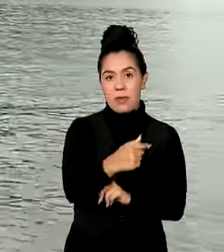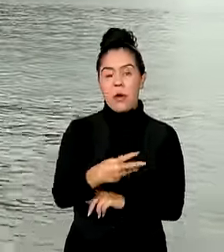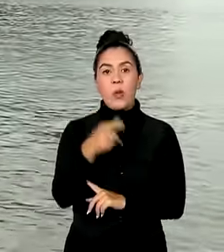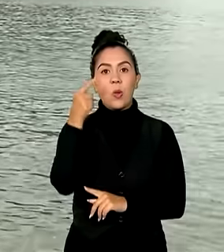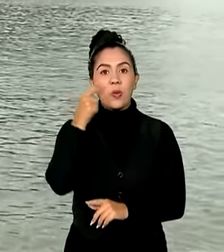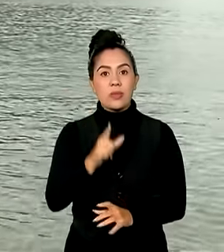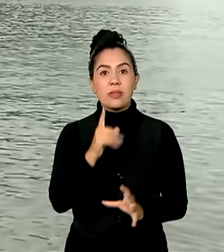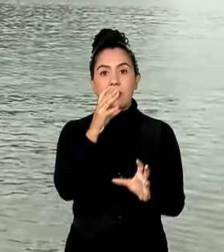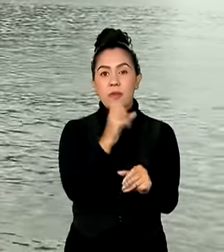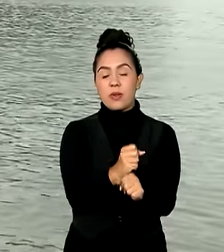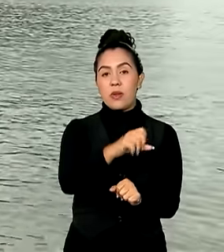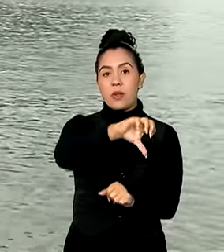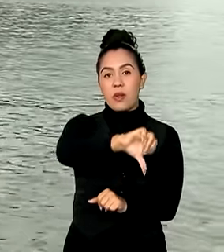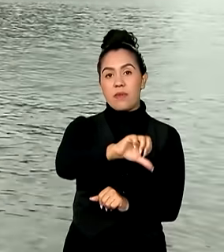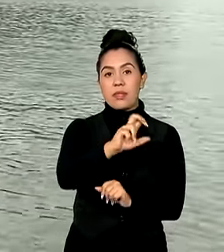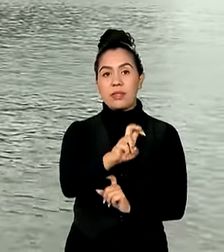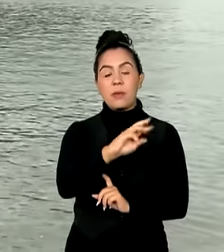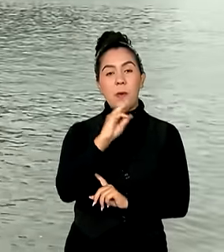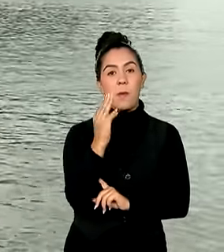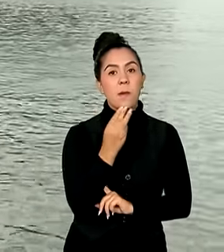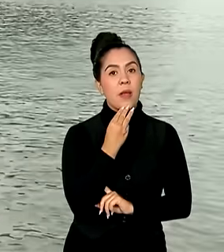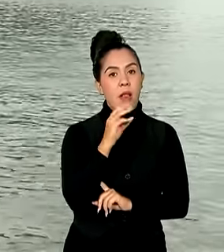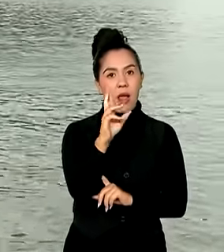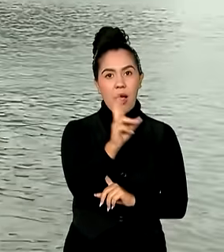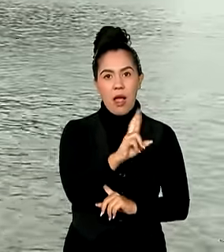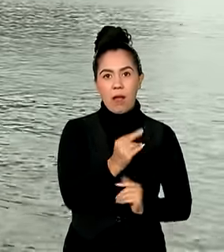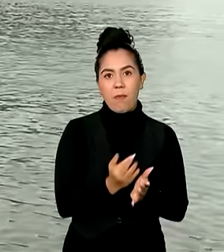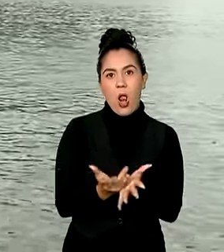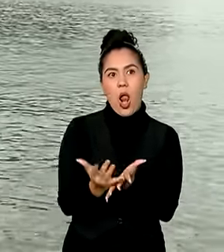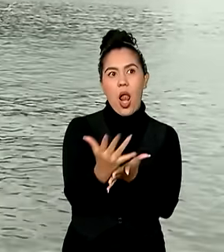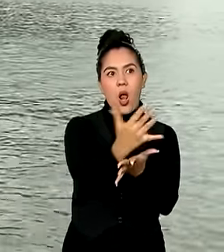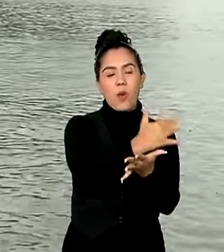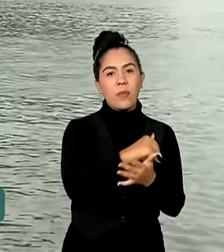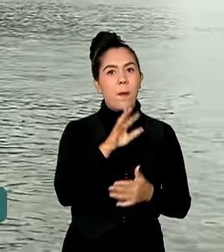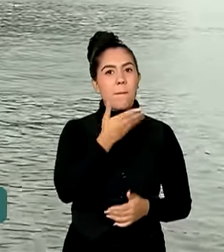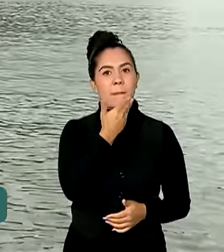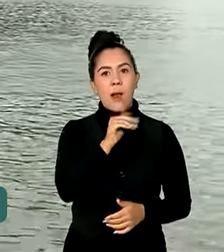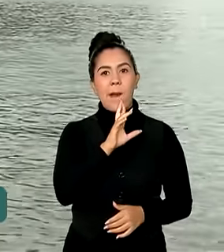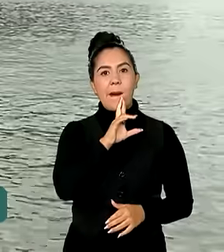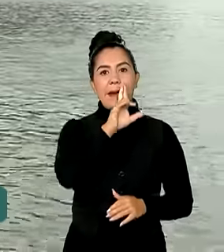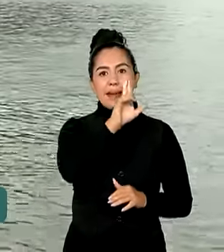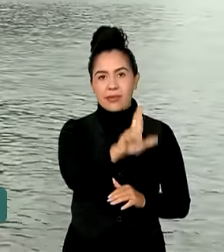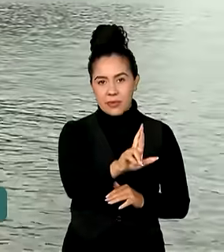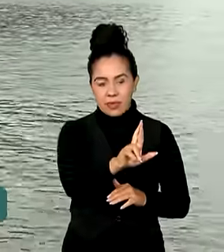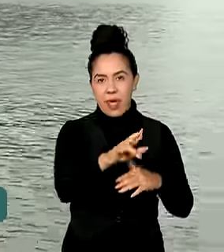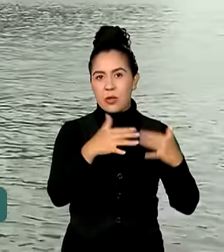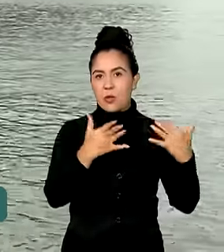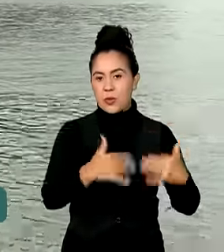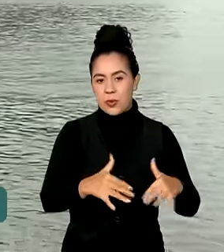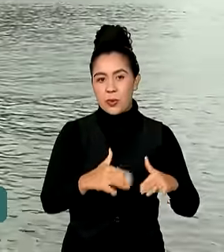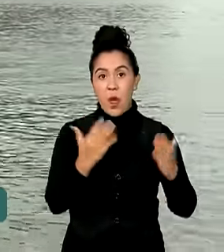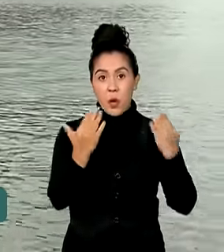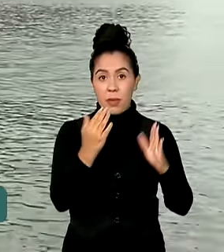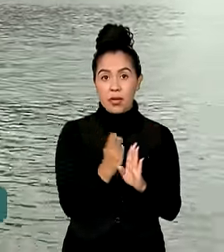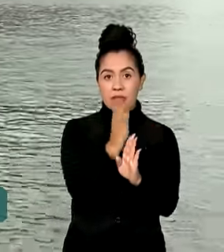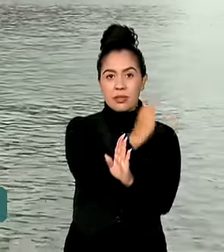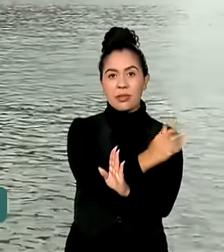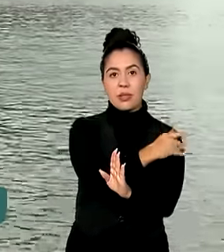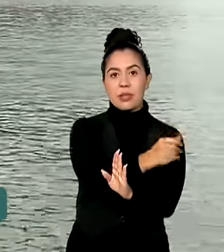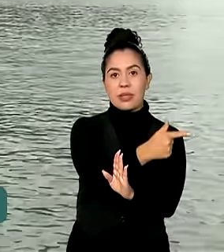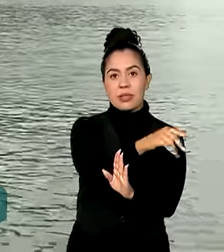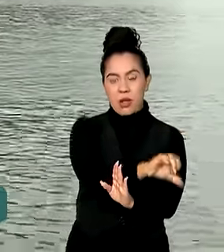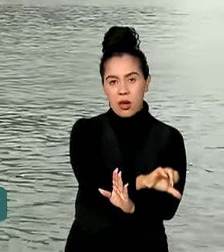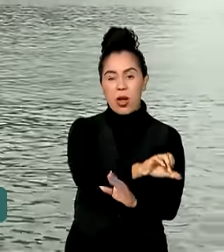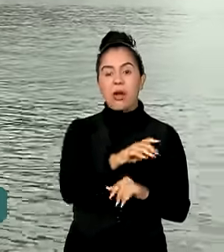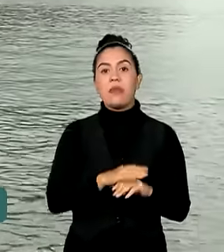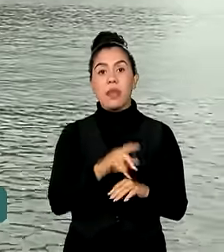,3 bilhões, o melhor patamar desde o início da pandemia em 2019. Esse faturamento desse primeiro